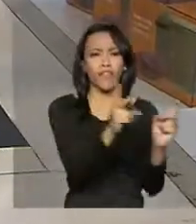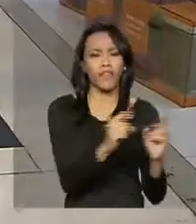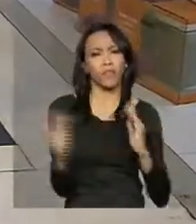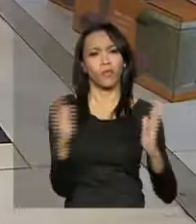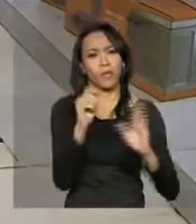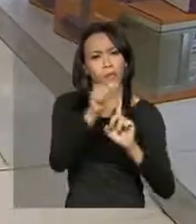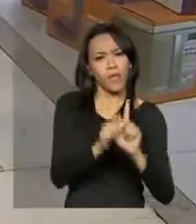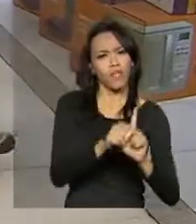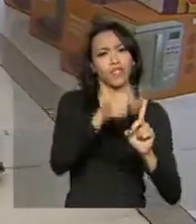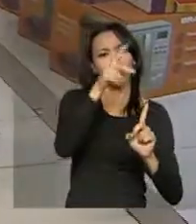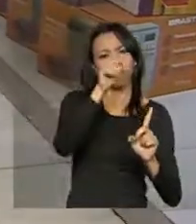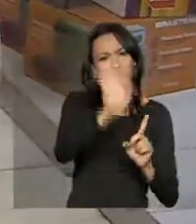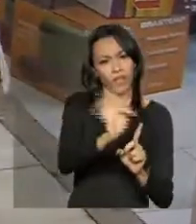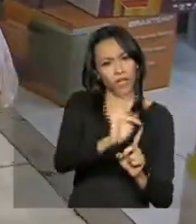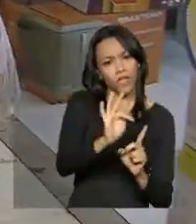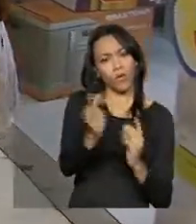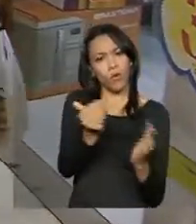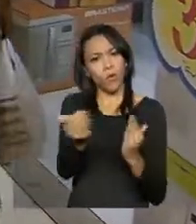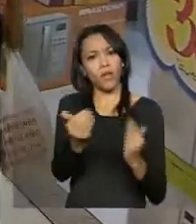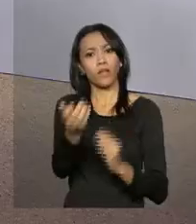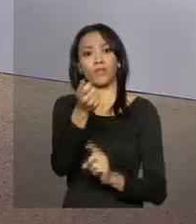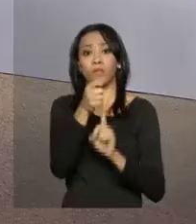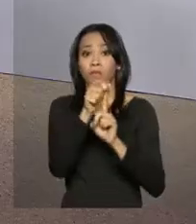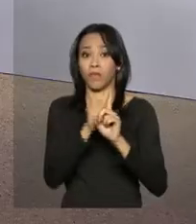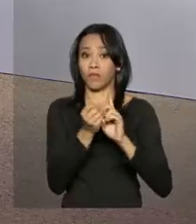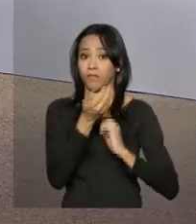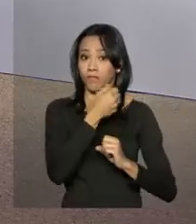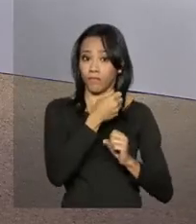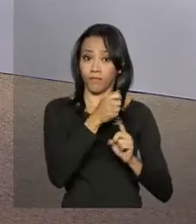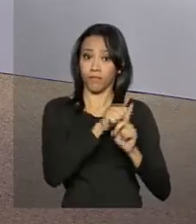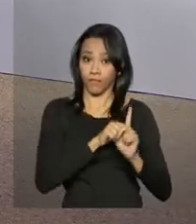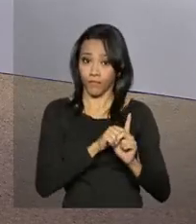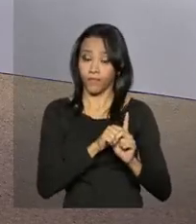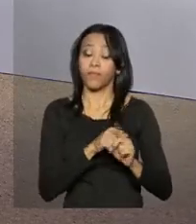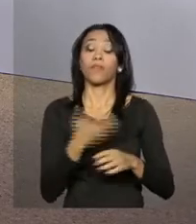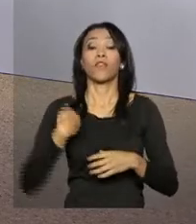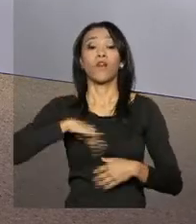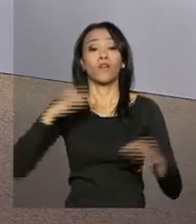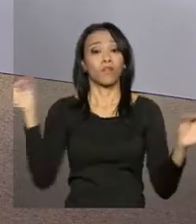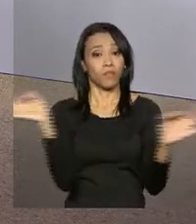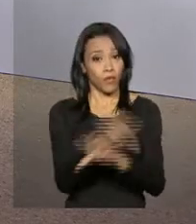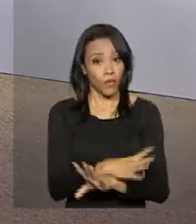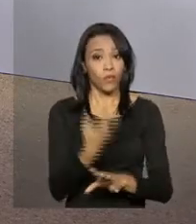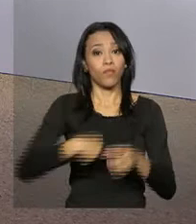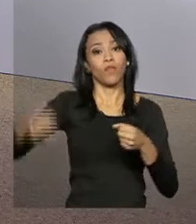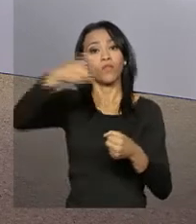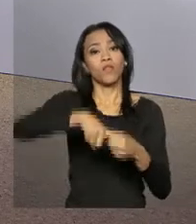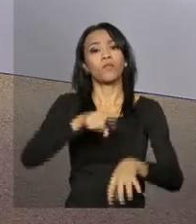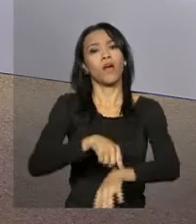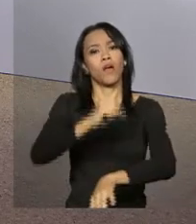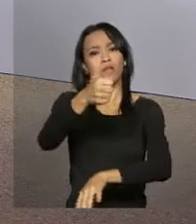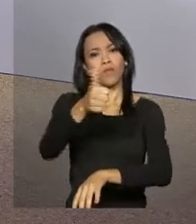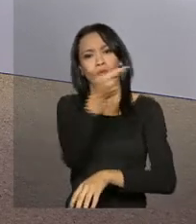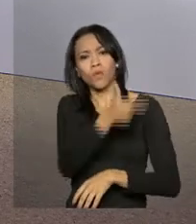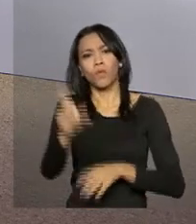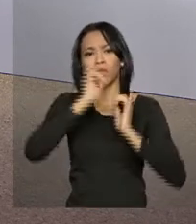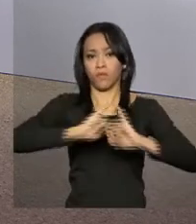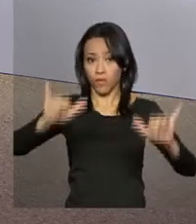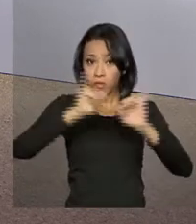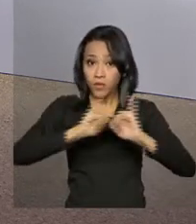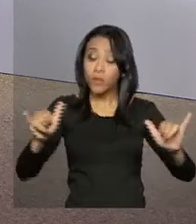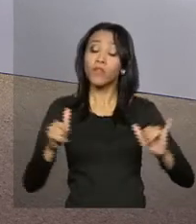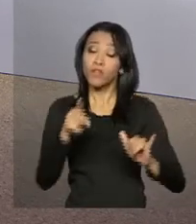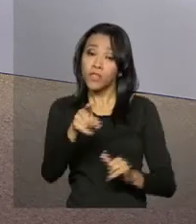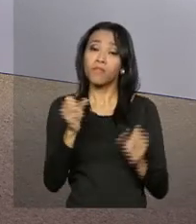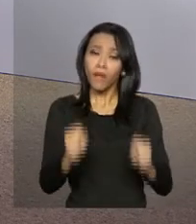mês de fevereiro em relação ao mês anterior. E nós ficamos por aqui, voltamos às 11 horas com outras informações.